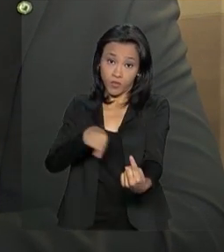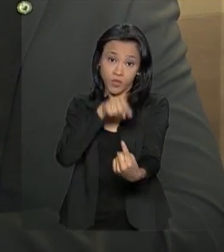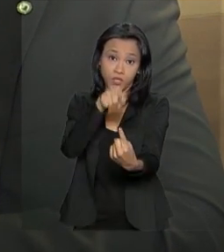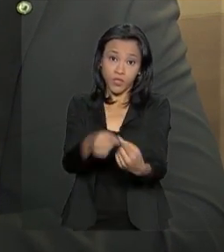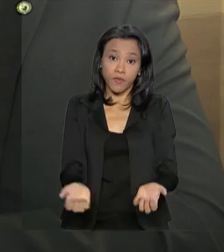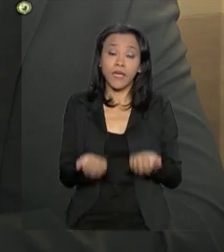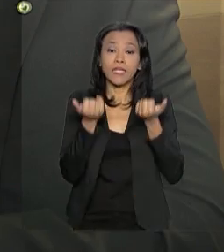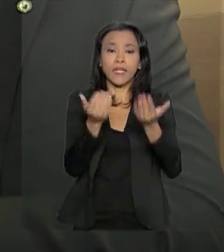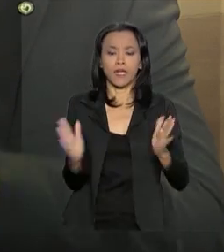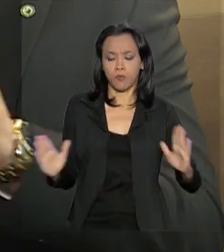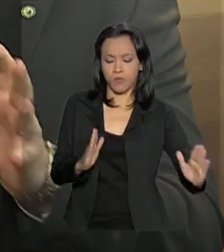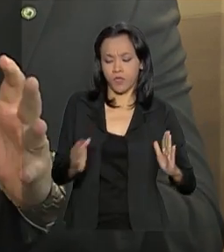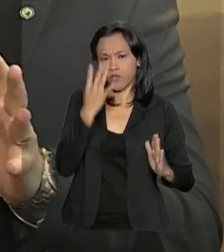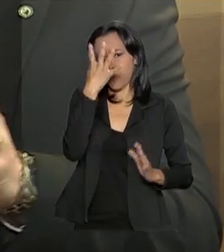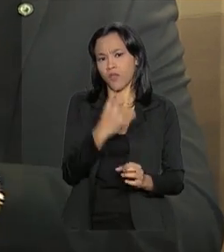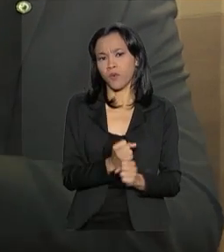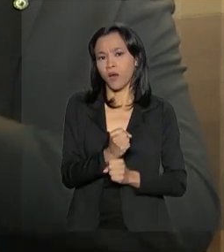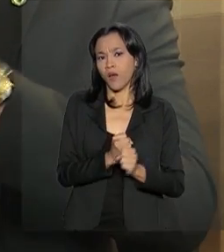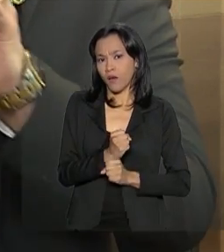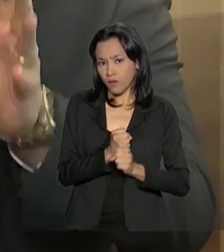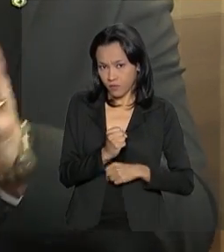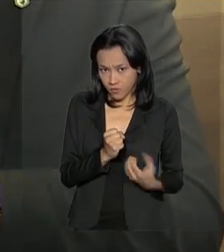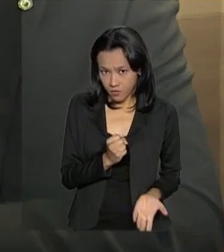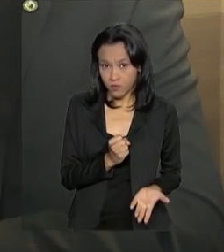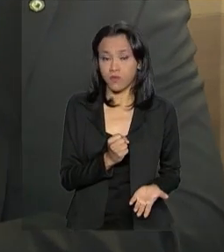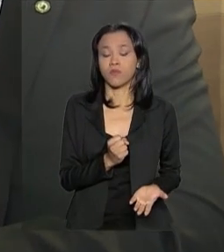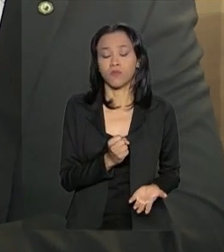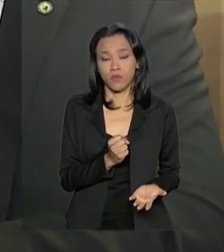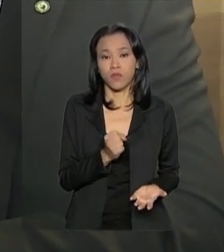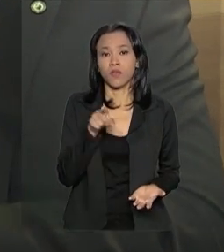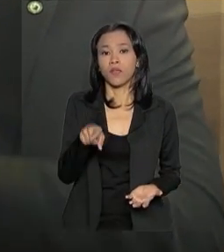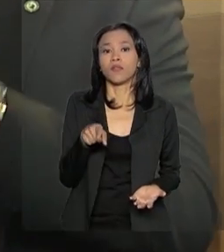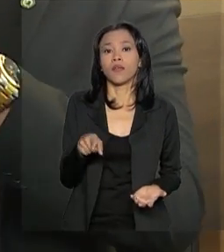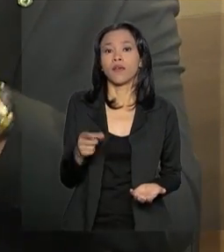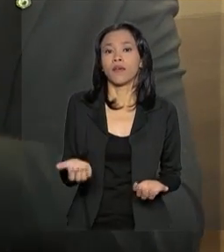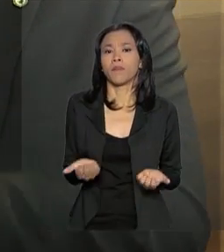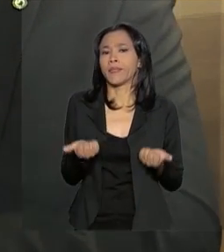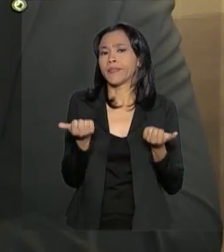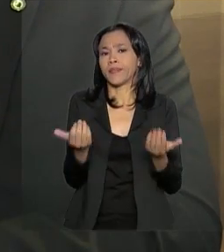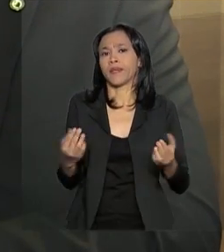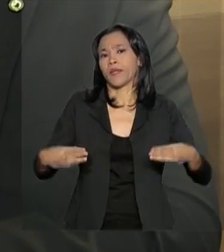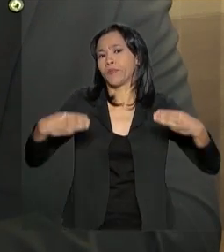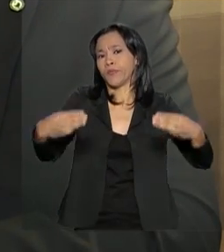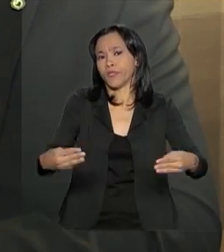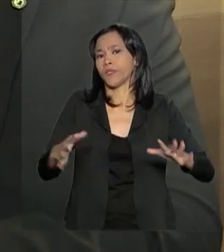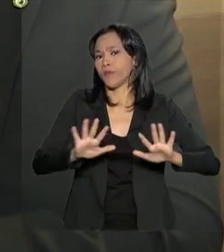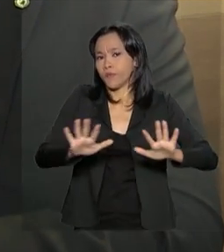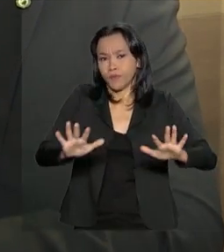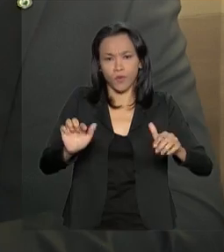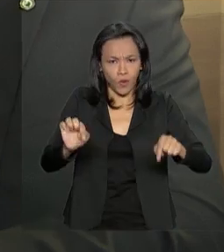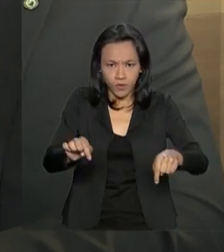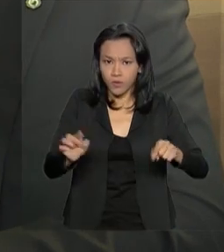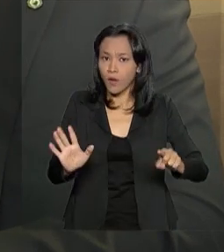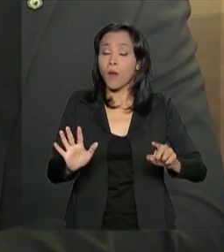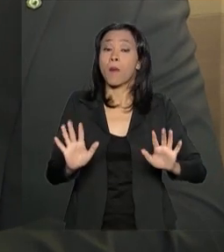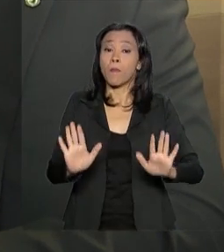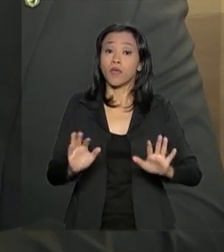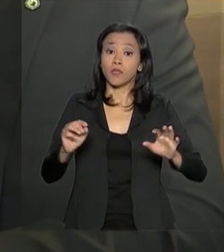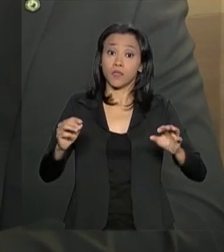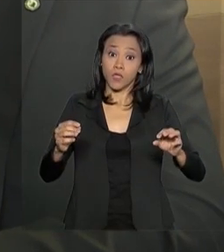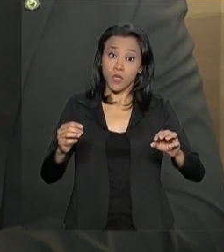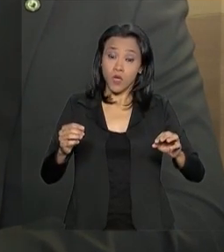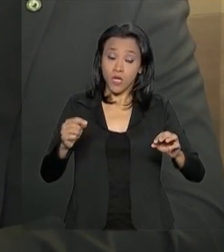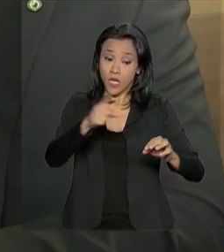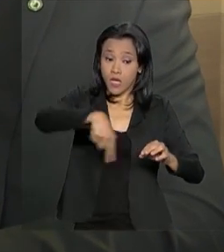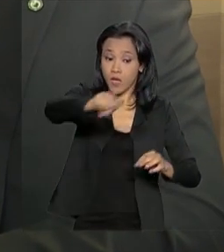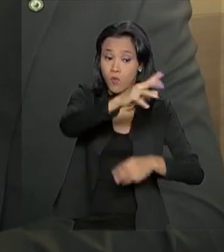anos o Ministério do Desenvolvimento Regional, não como a união da integração nacional das cidades e de uma parcela do meio ambiente, mas o Ministério que as pessoas